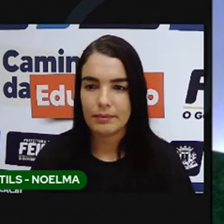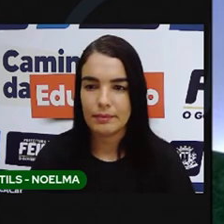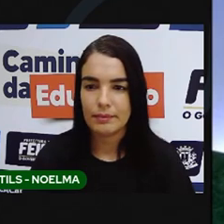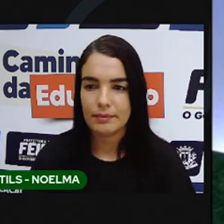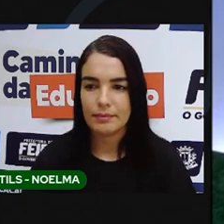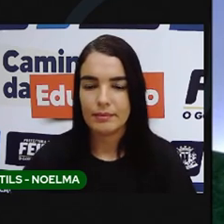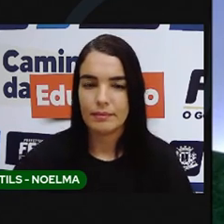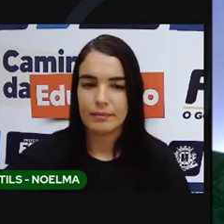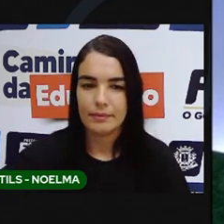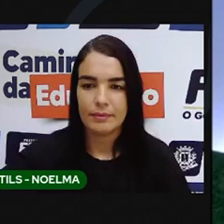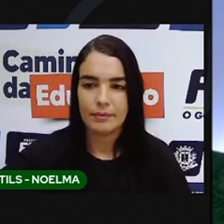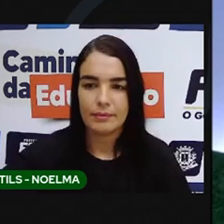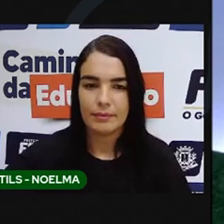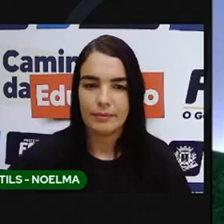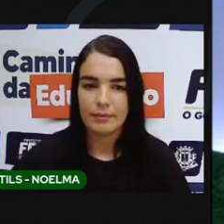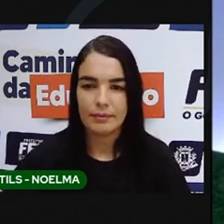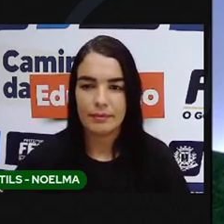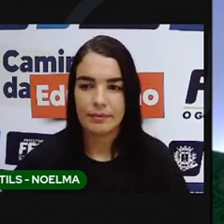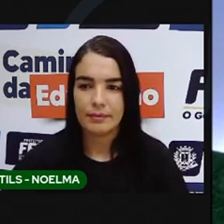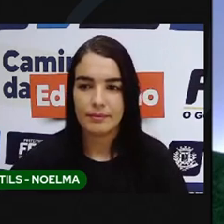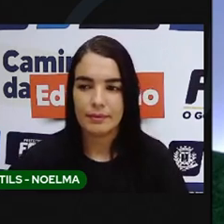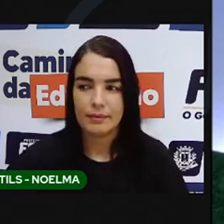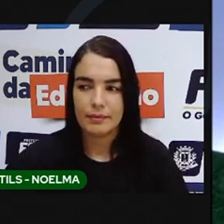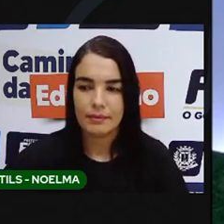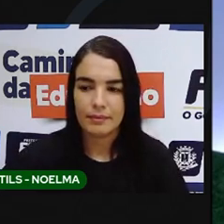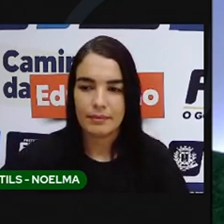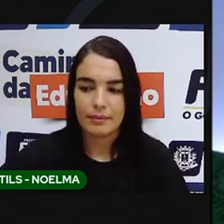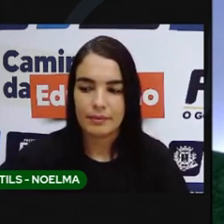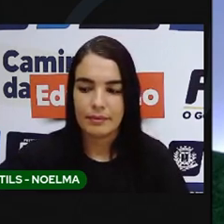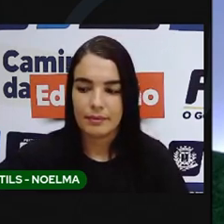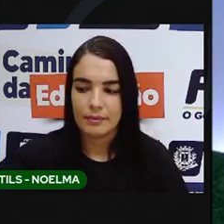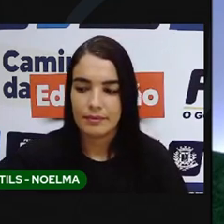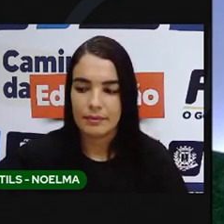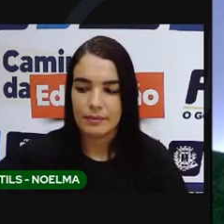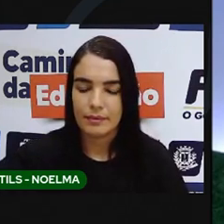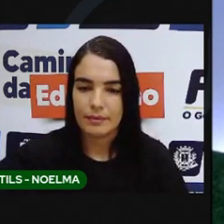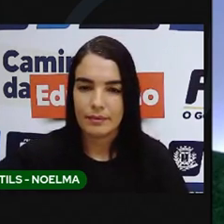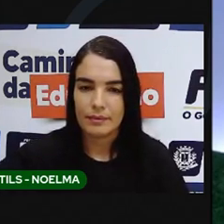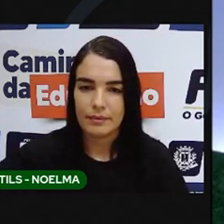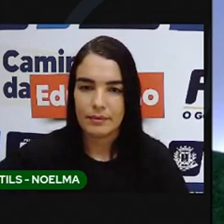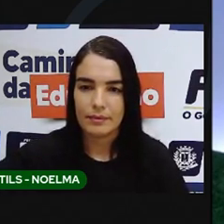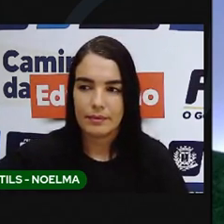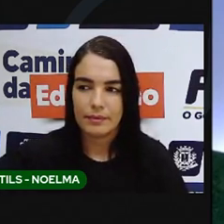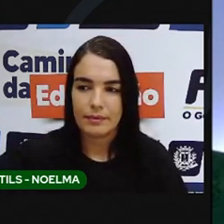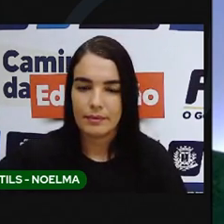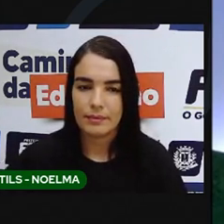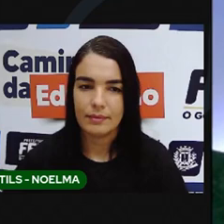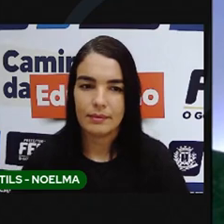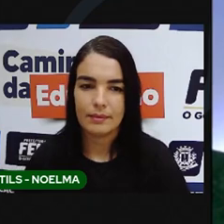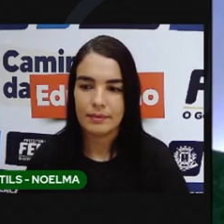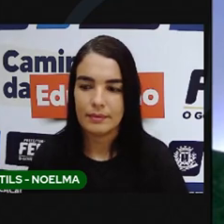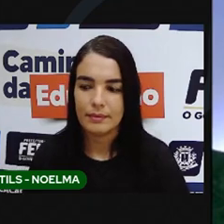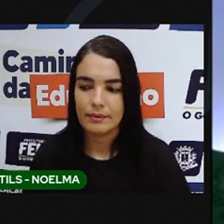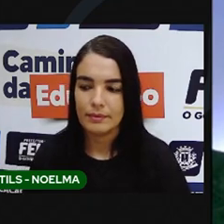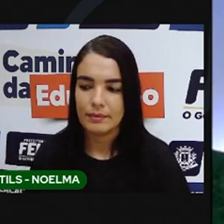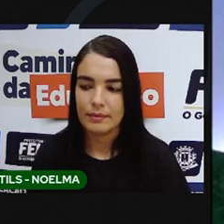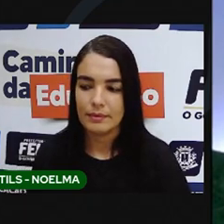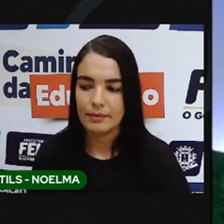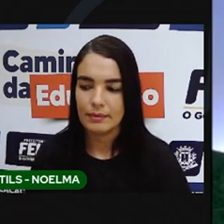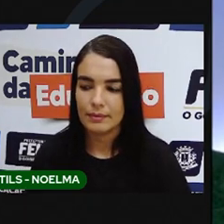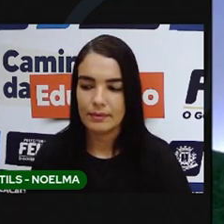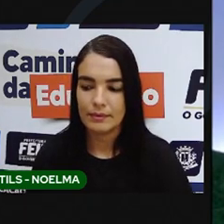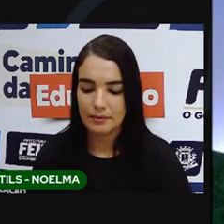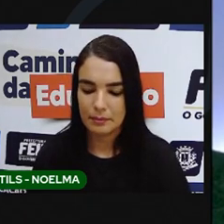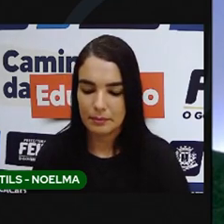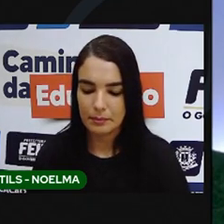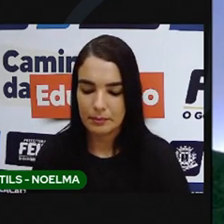legal. Nossa, que lindo. Eu adorei isso. Mas o que é é uma família, parece, né? Mas eu não